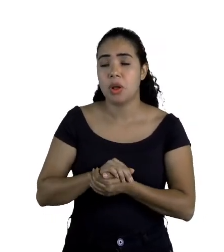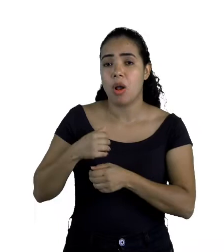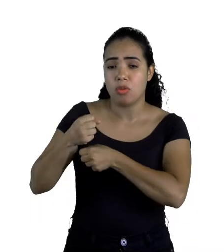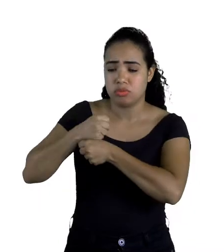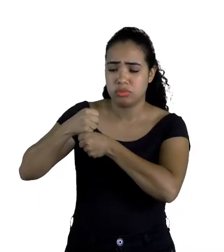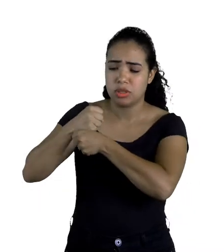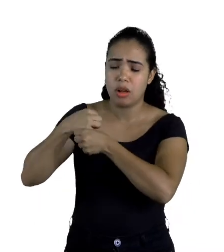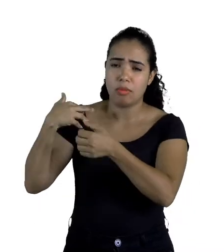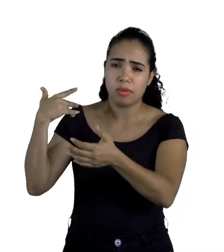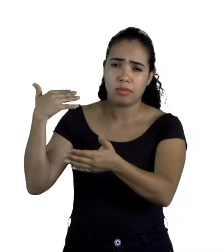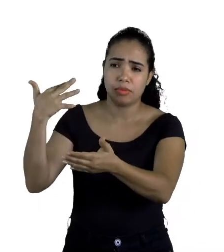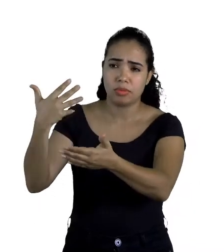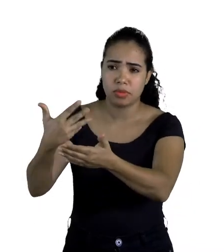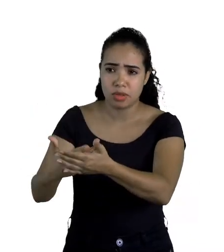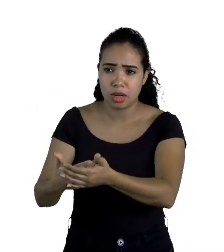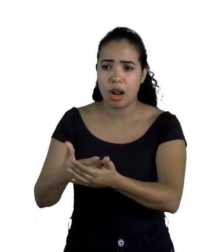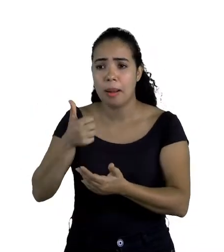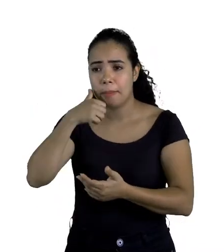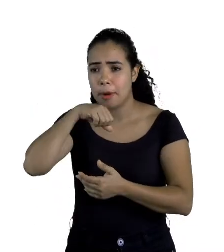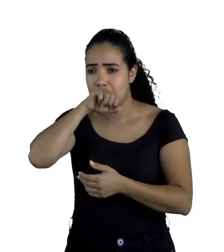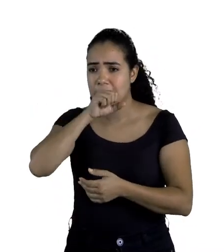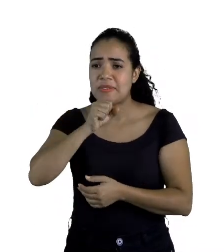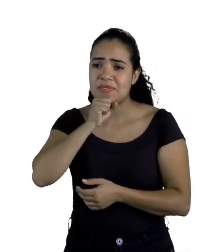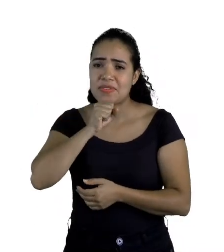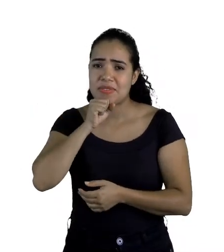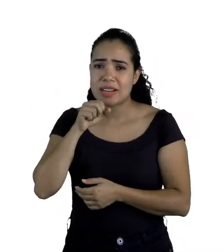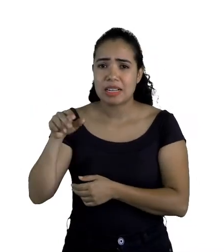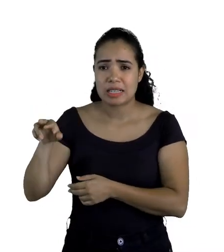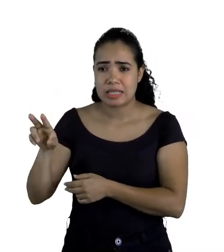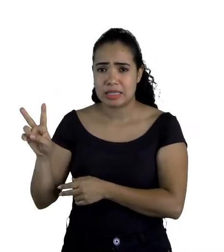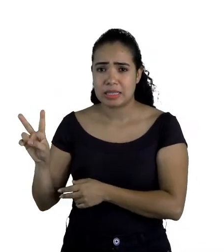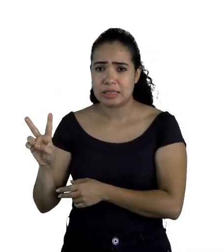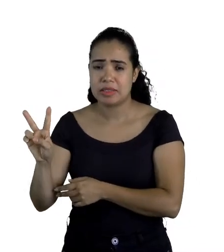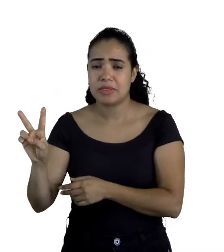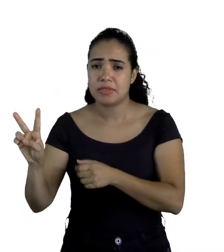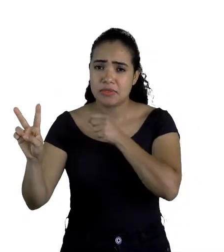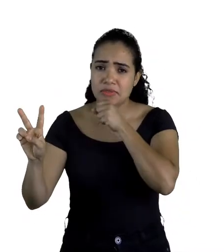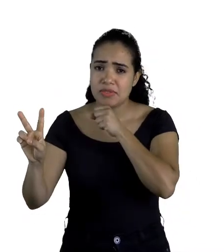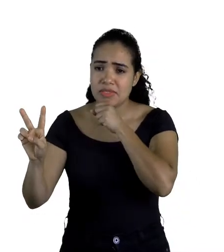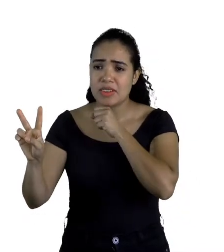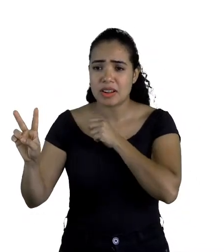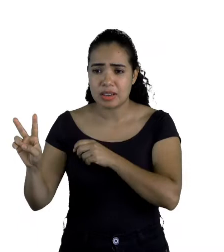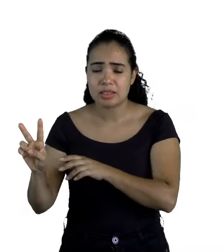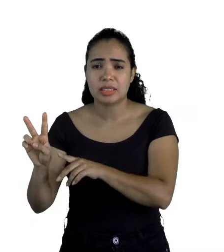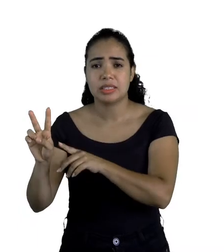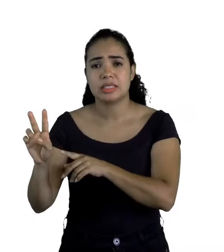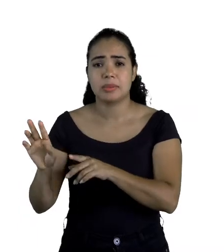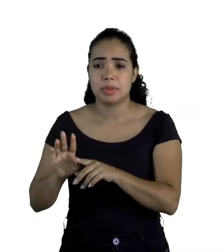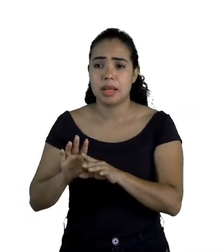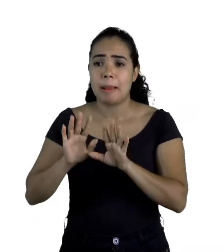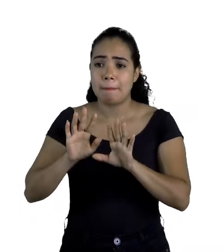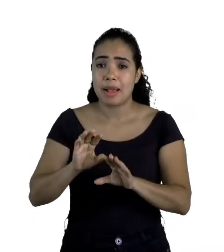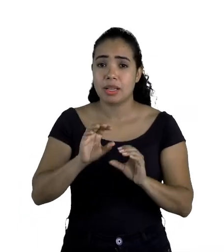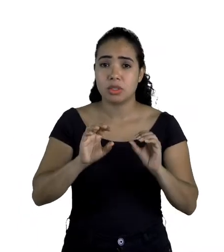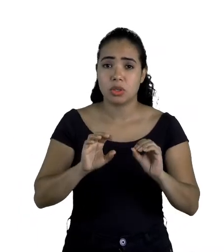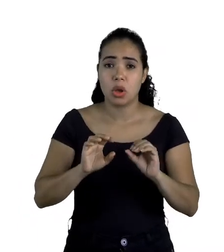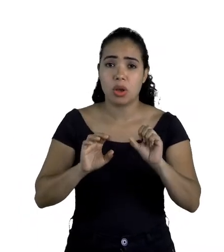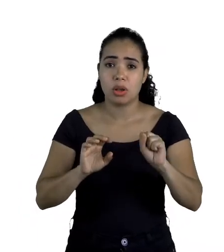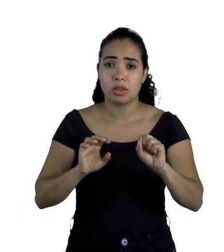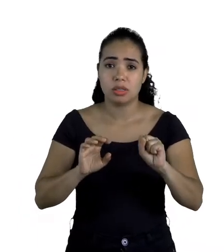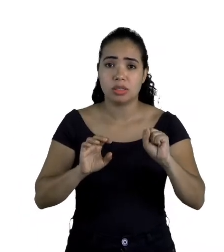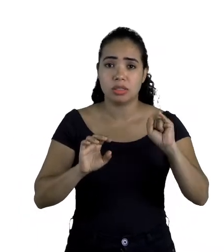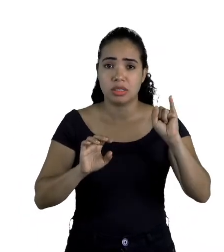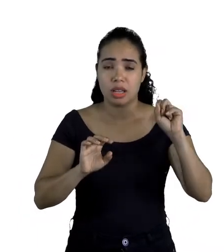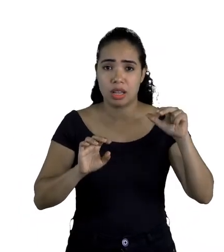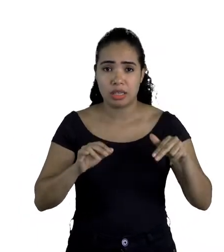belinha e seus irmãos também já estavam com a idade bem avançada. Só Ossain contava com